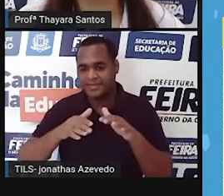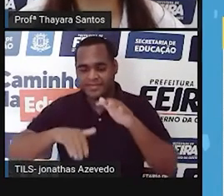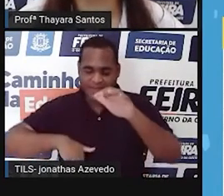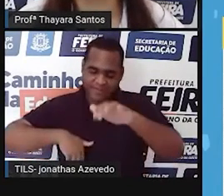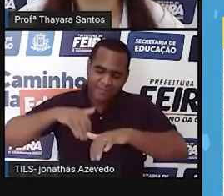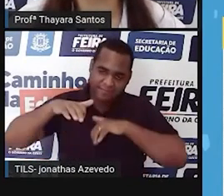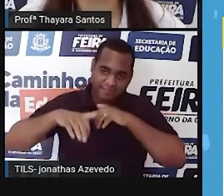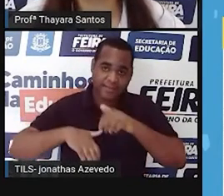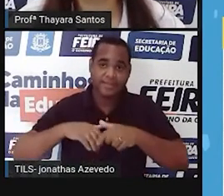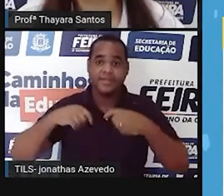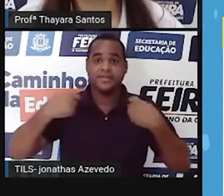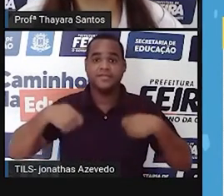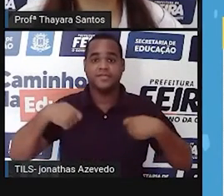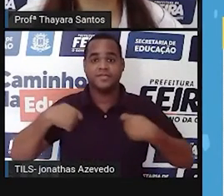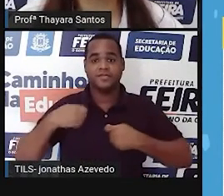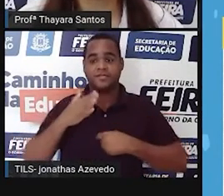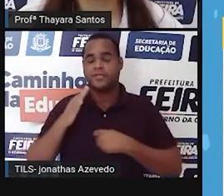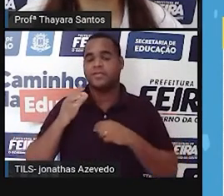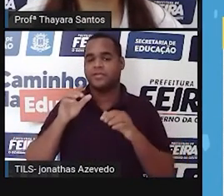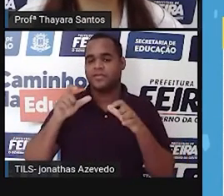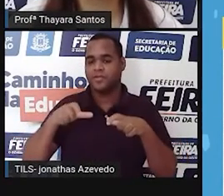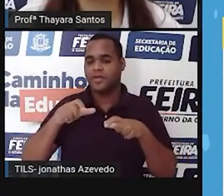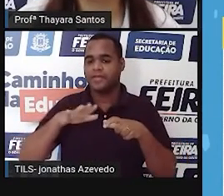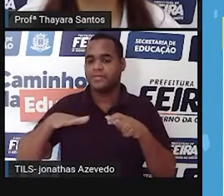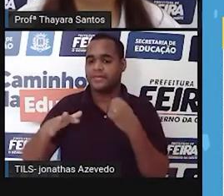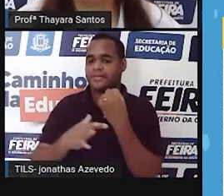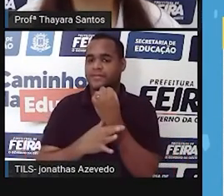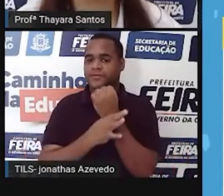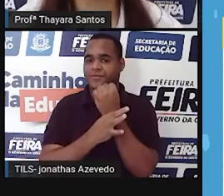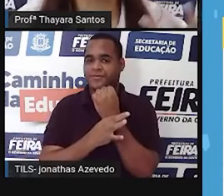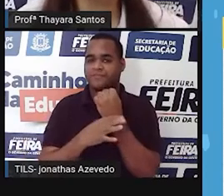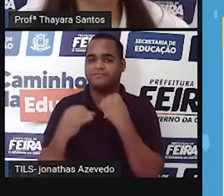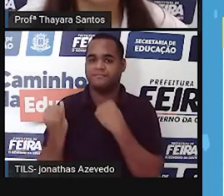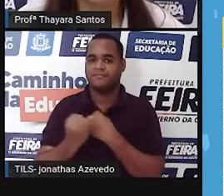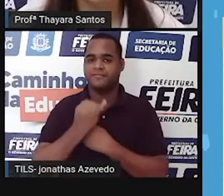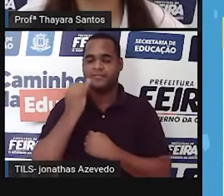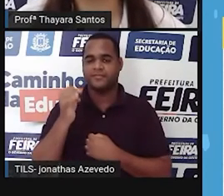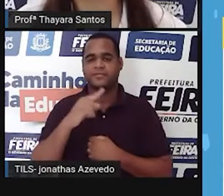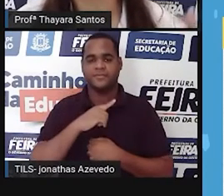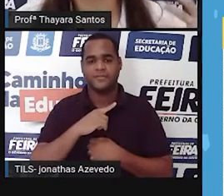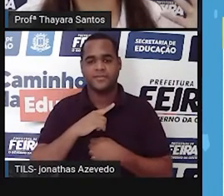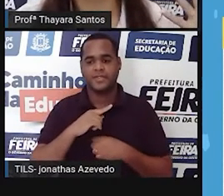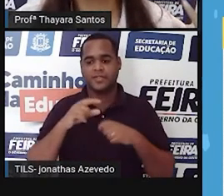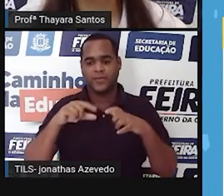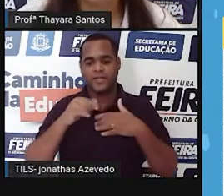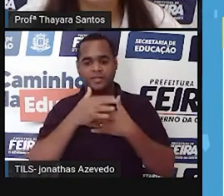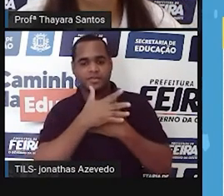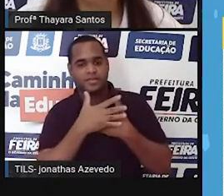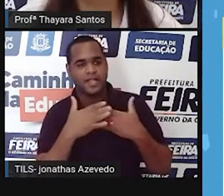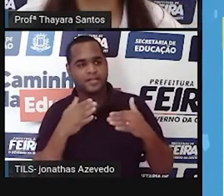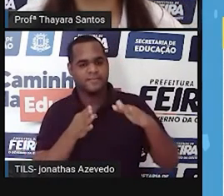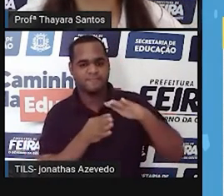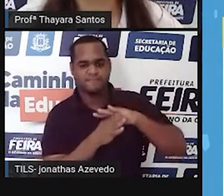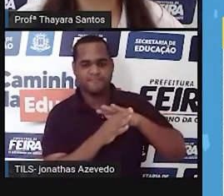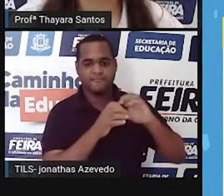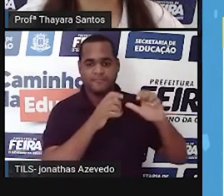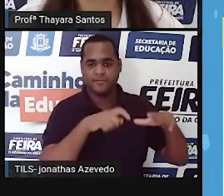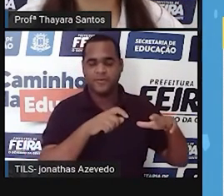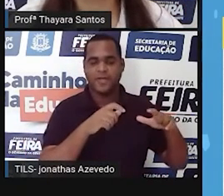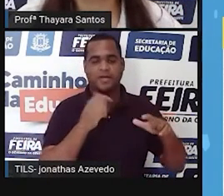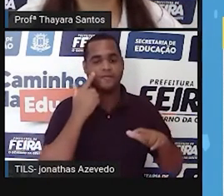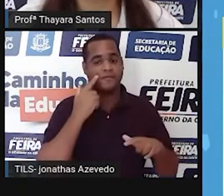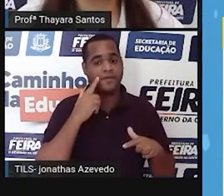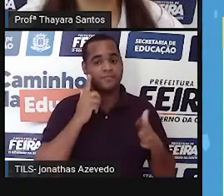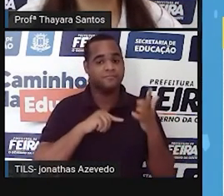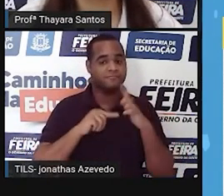abrigo, estão procurando locais que sejam favoráveis para ele, então eles estão indo para as cidades, estão invadindo pousadas para